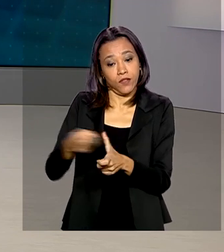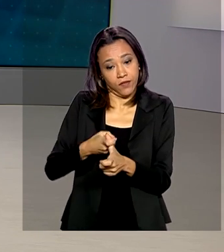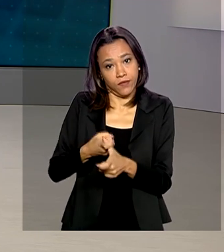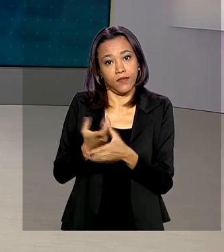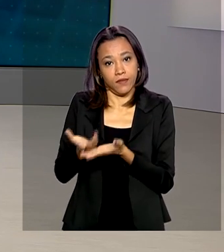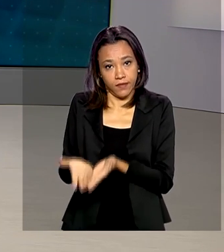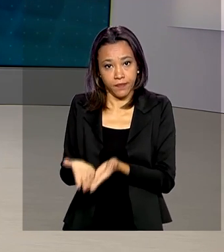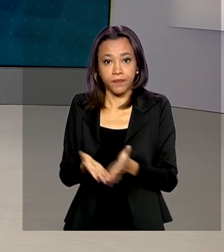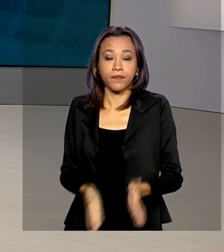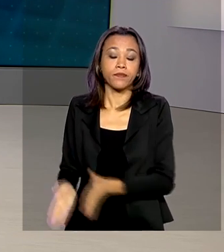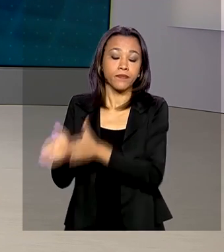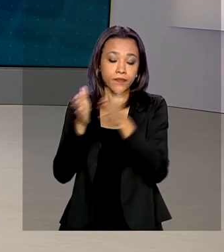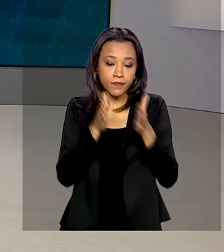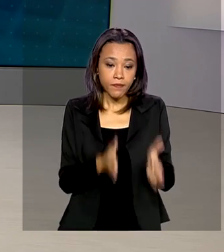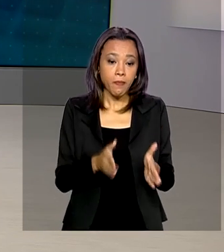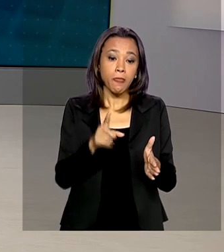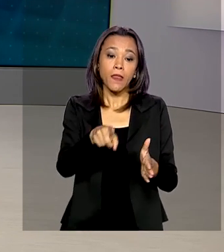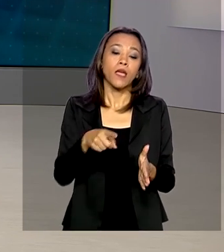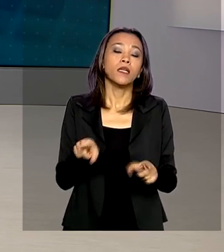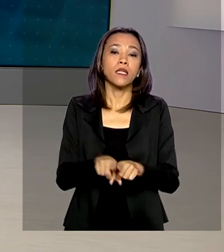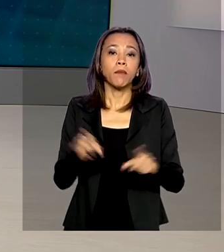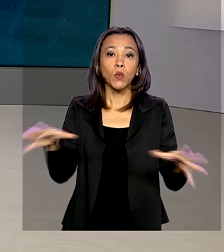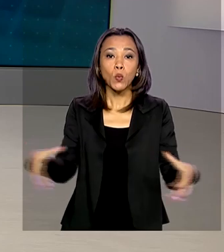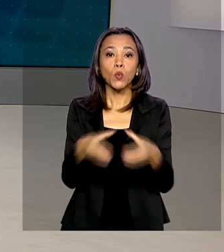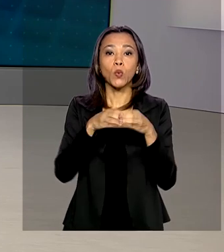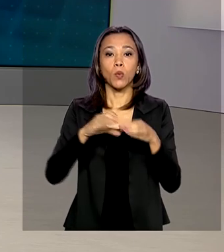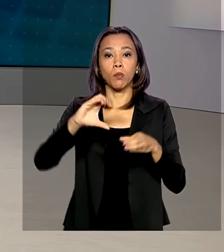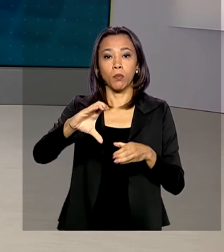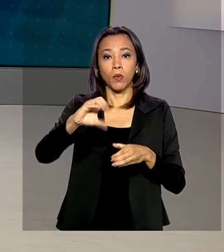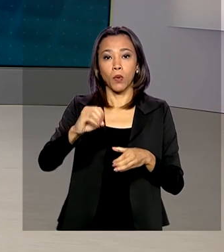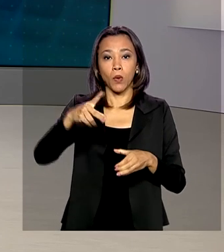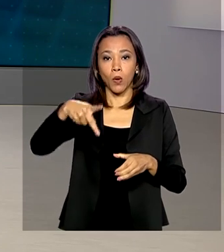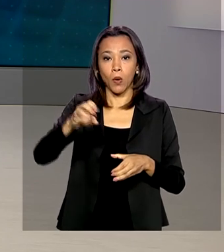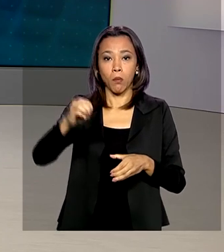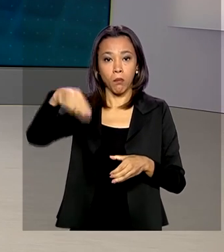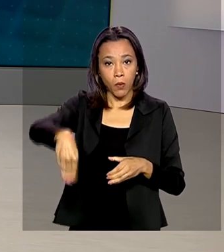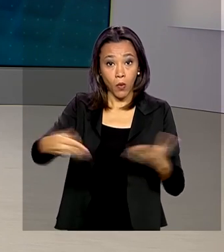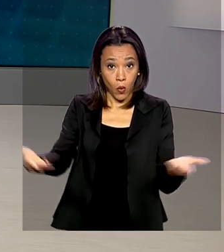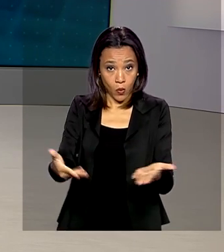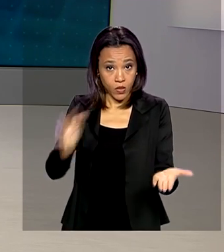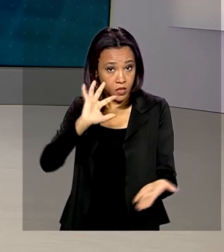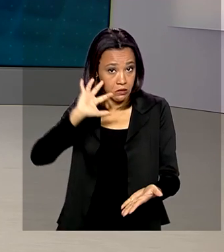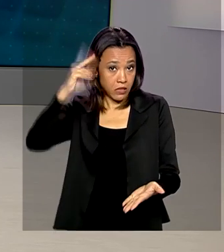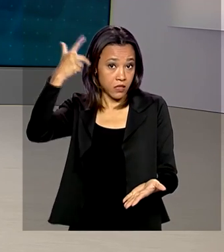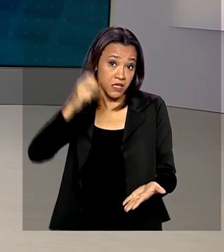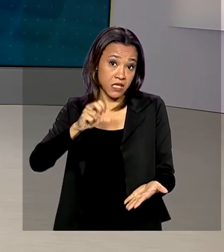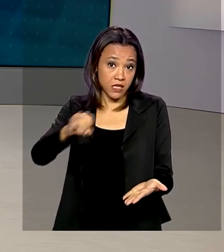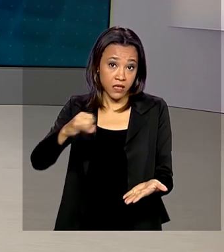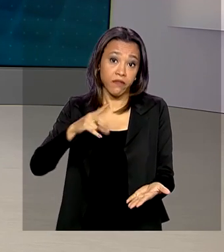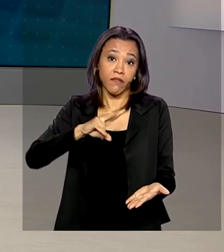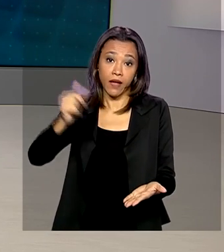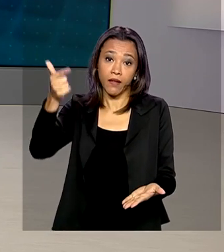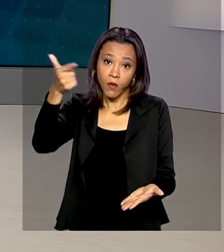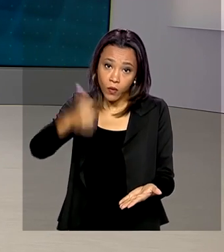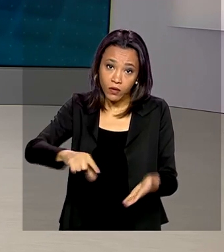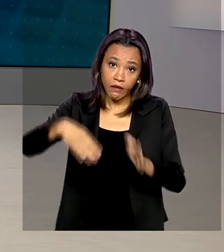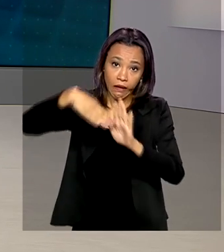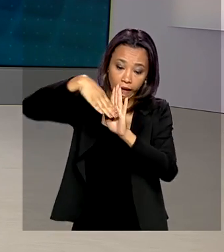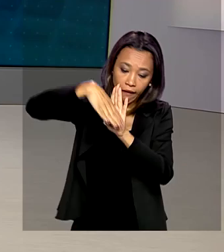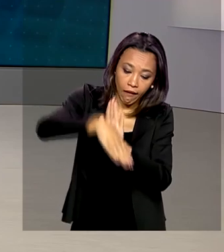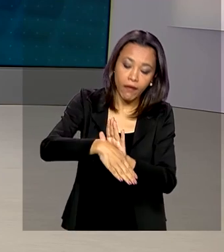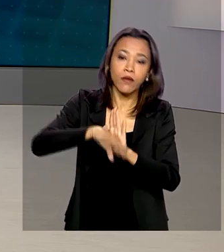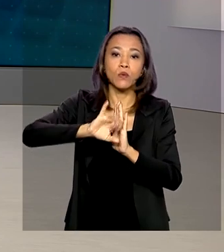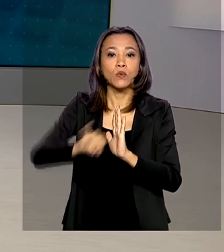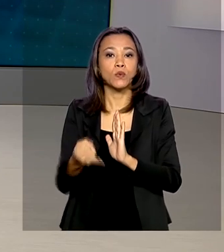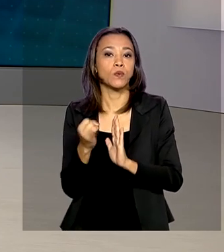operações. E o Comitê de Política Monetária do Banco Central, Copom, decide hoje se haverá nova queda da taxa básica de juros da